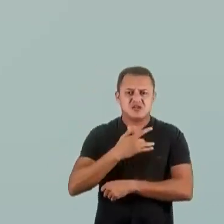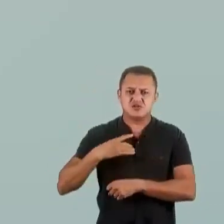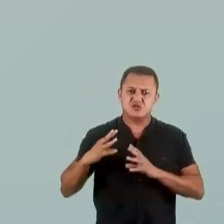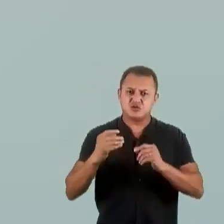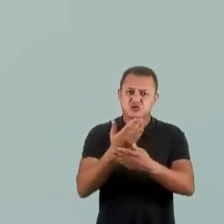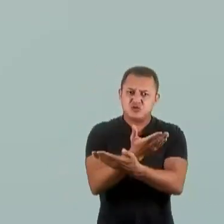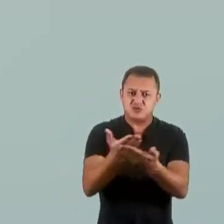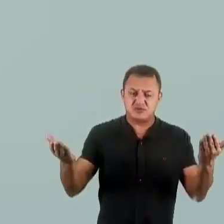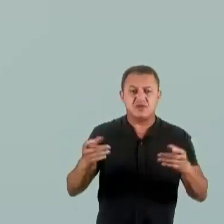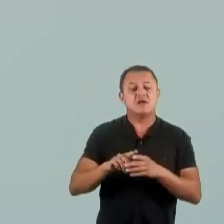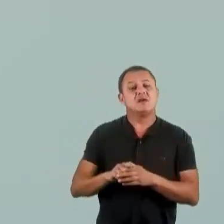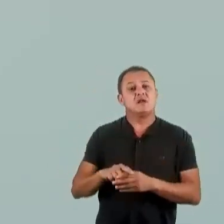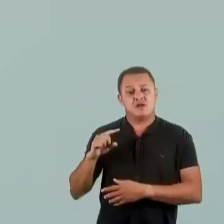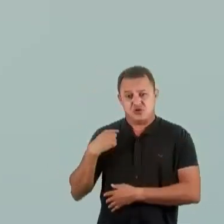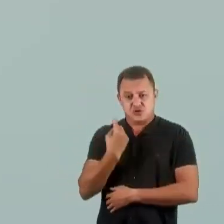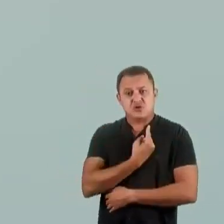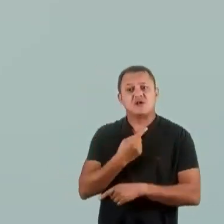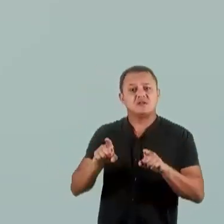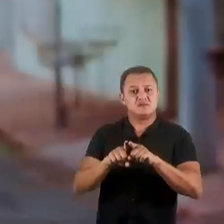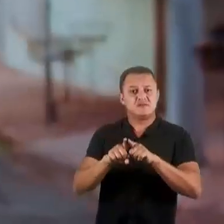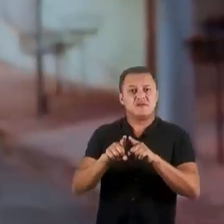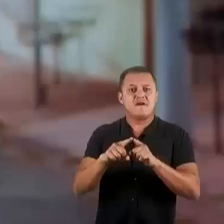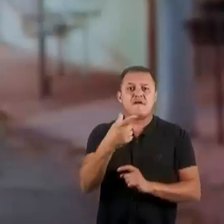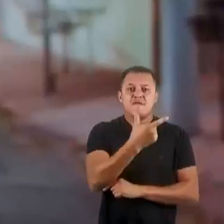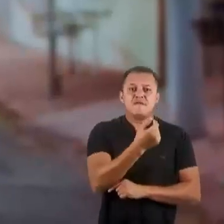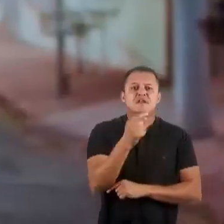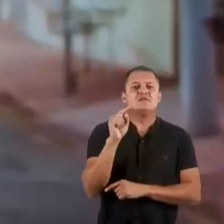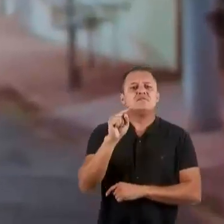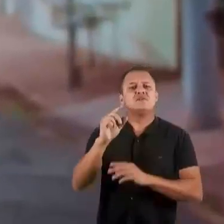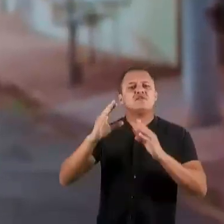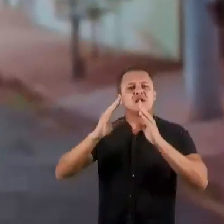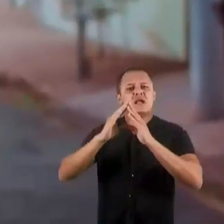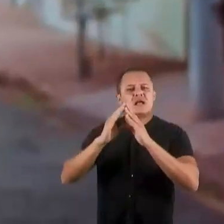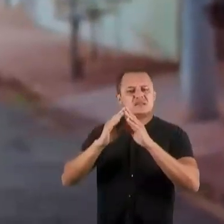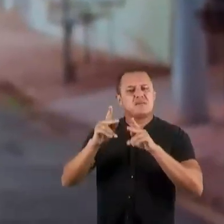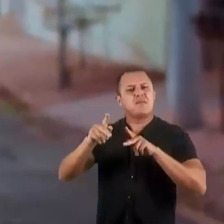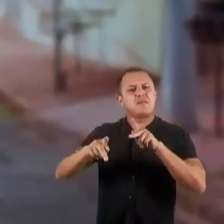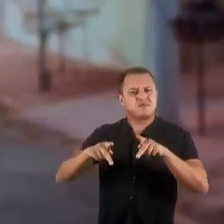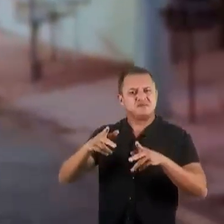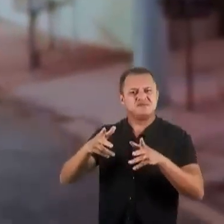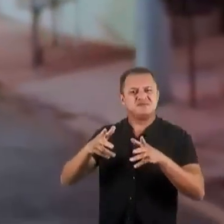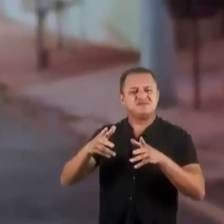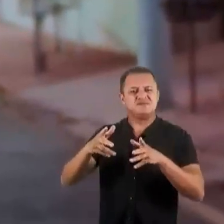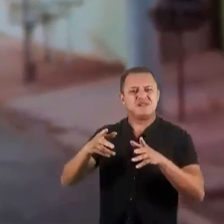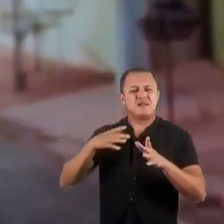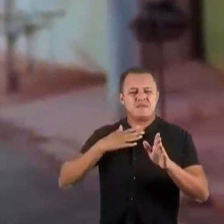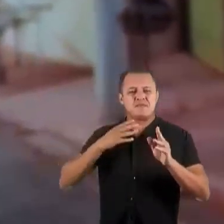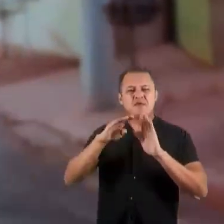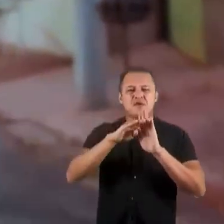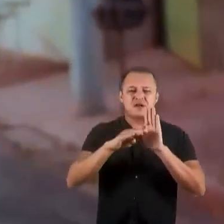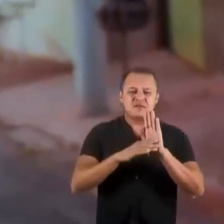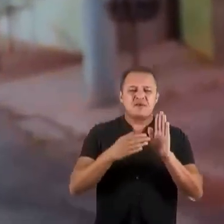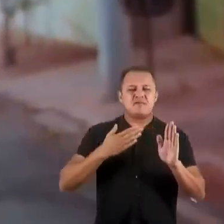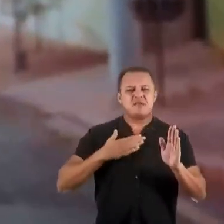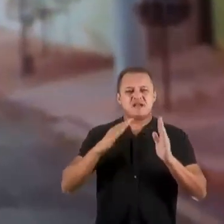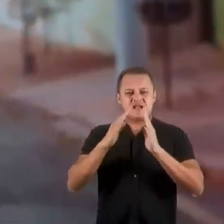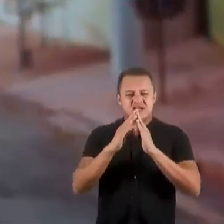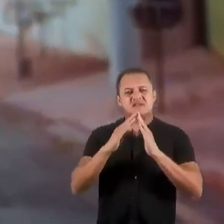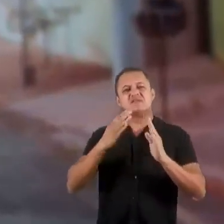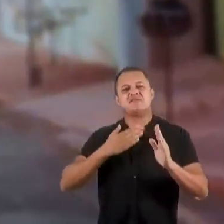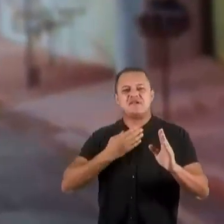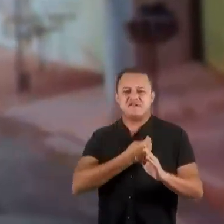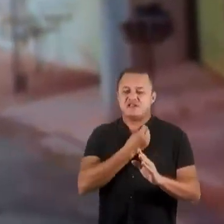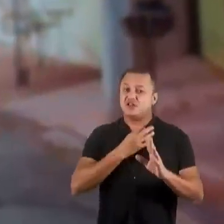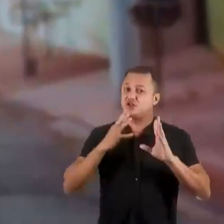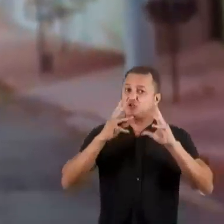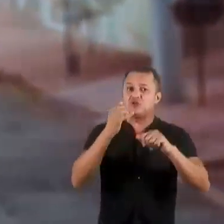compromisso para cuidar da saúde de todos. Nós também vamos construir 20 mil casas populares pelo Minha Casa